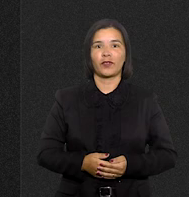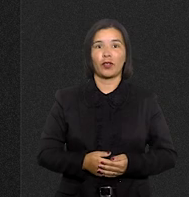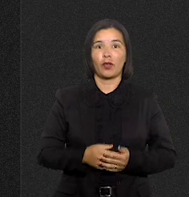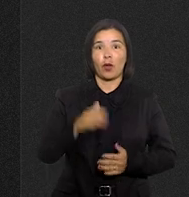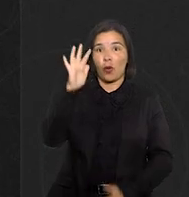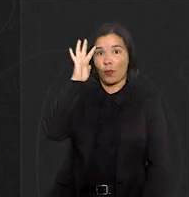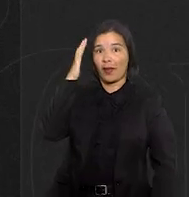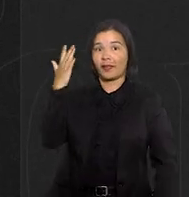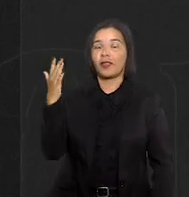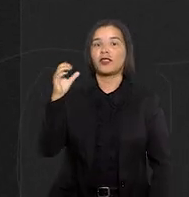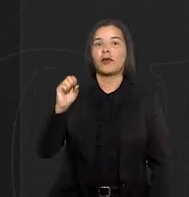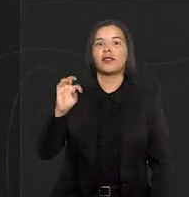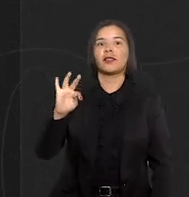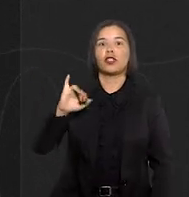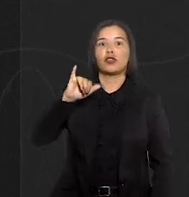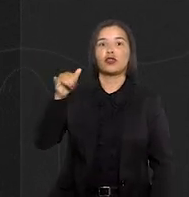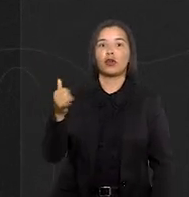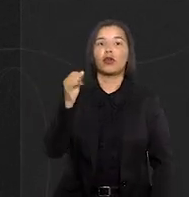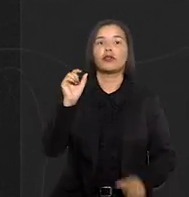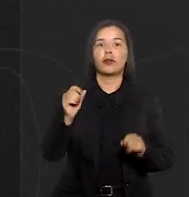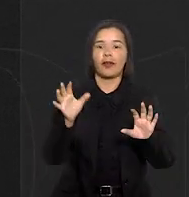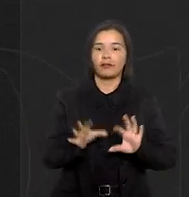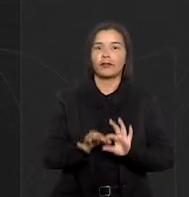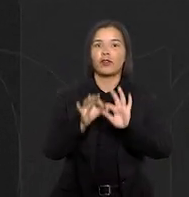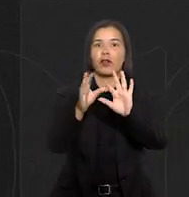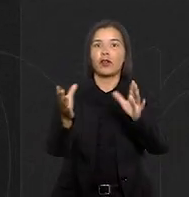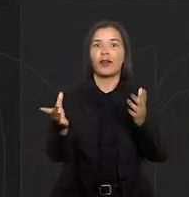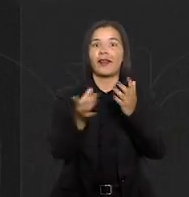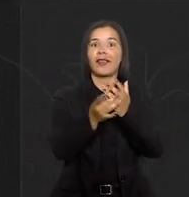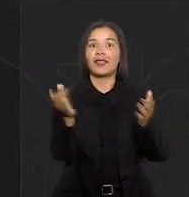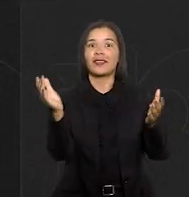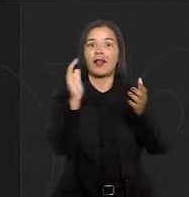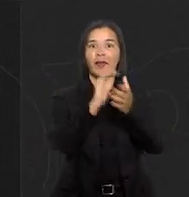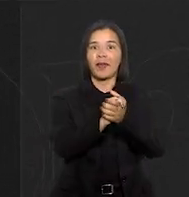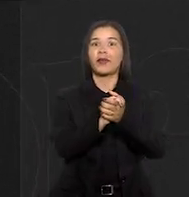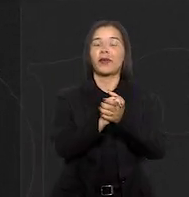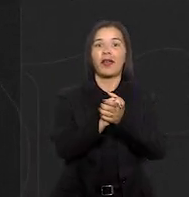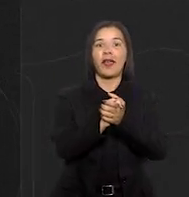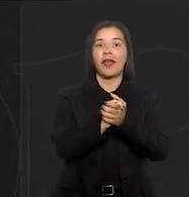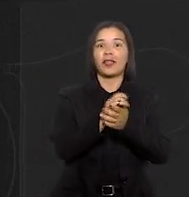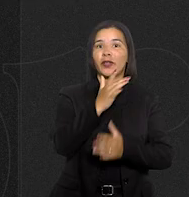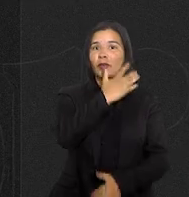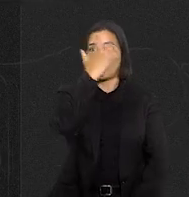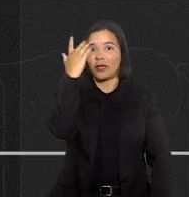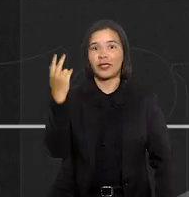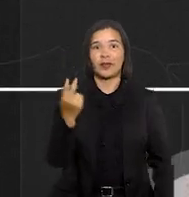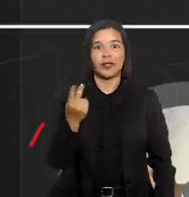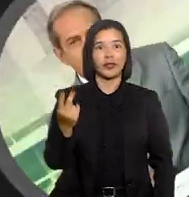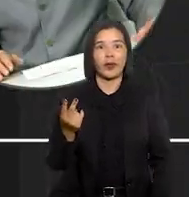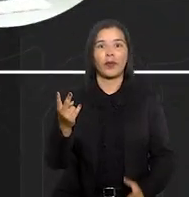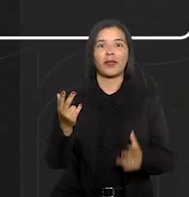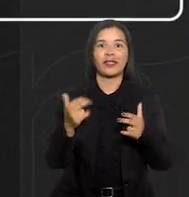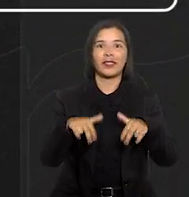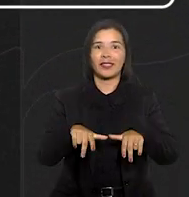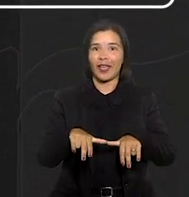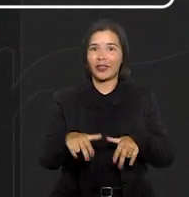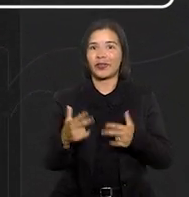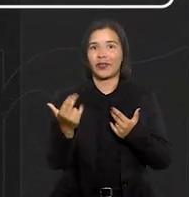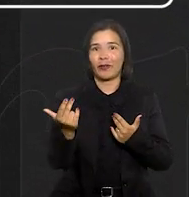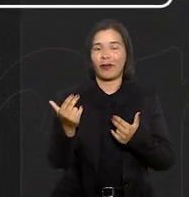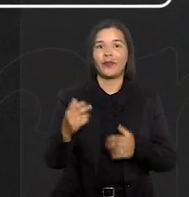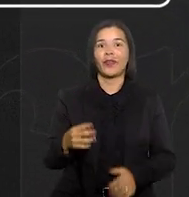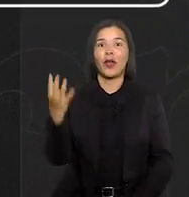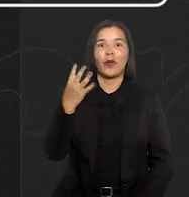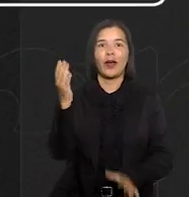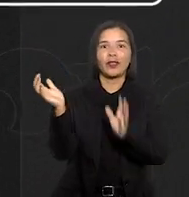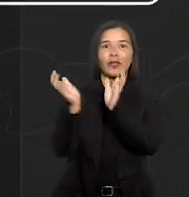Uma decisão inédita, o Superior Tribunal de Justiça autorizou o casamento civil entre duas pessoas do mesmo... Com quatro votos a um, a